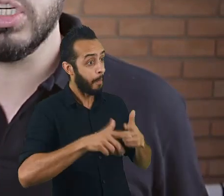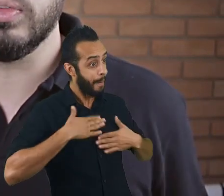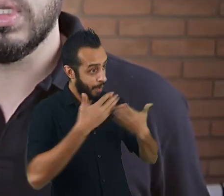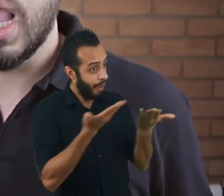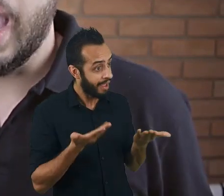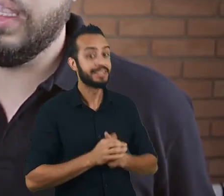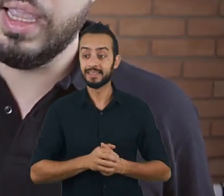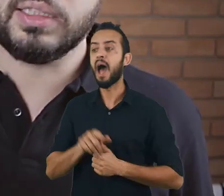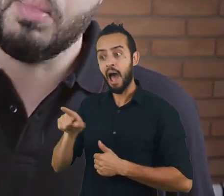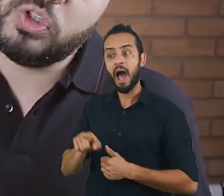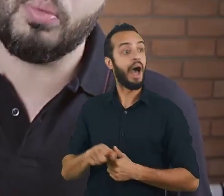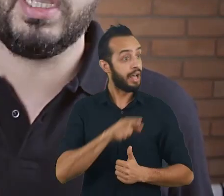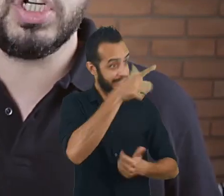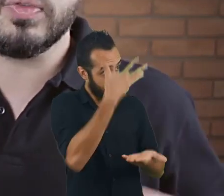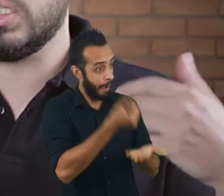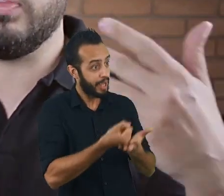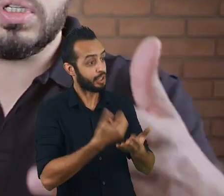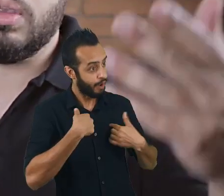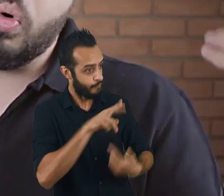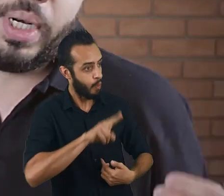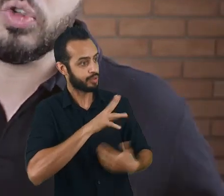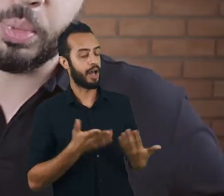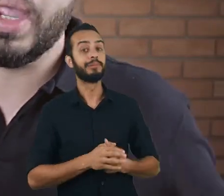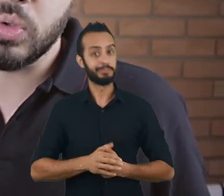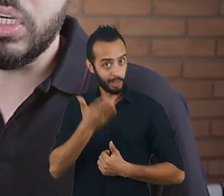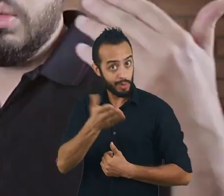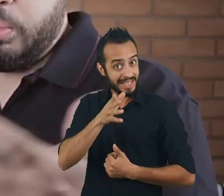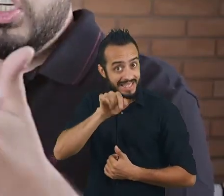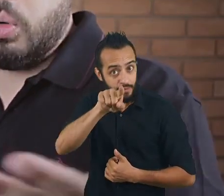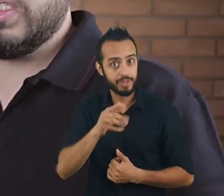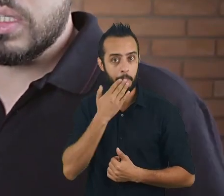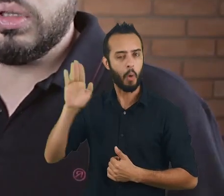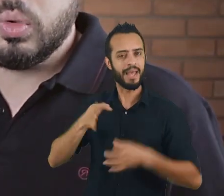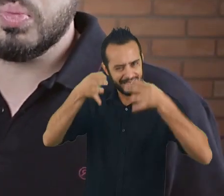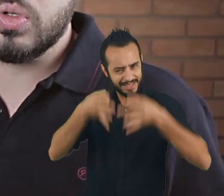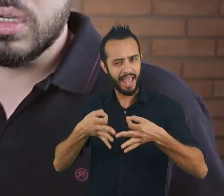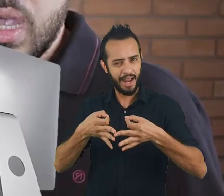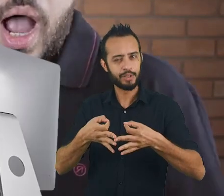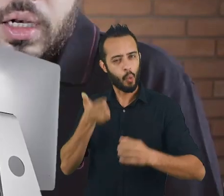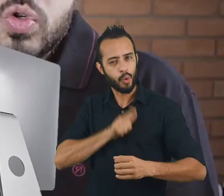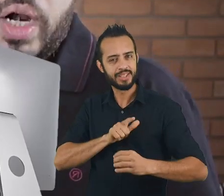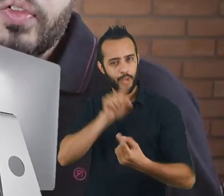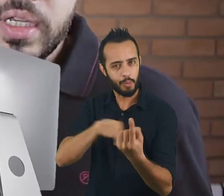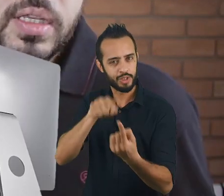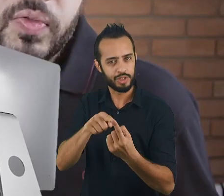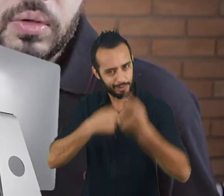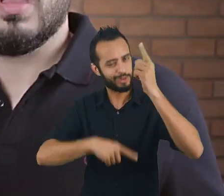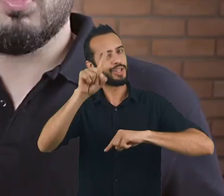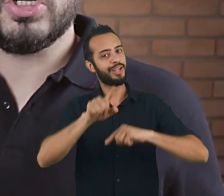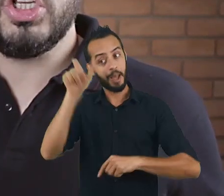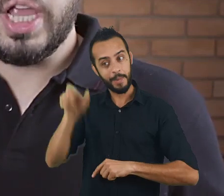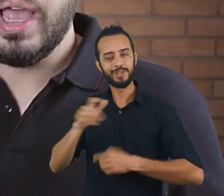o seu aplicativo. Aí ele entra, baixa o seu aplicativo, se você cumprir a sua promessa, ou seja, permitir a comunicação entre duas pessoas, aquele usuário vai ficar